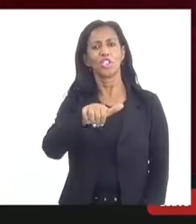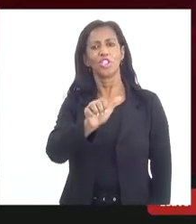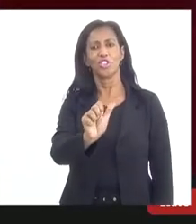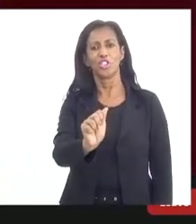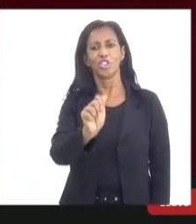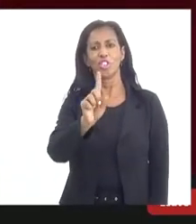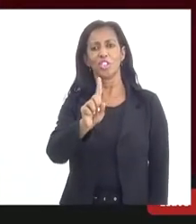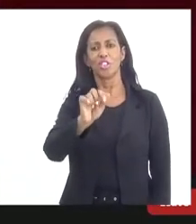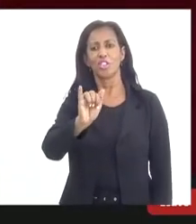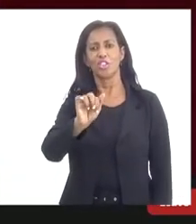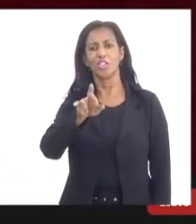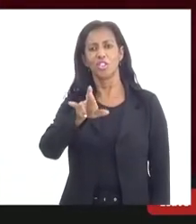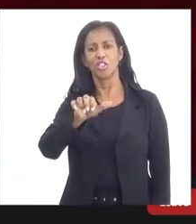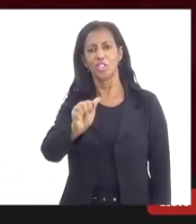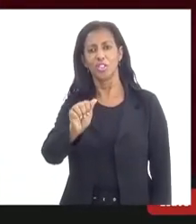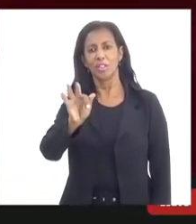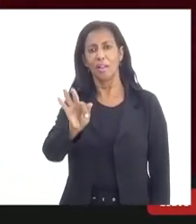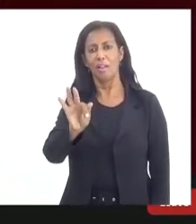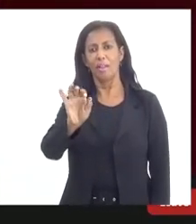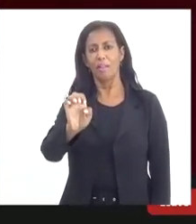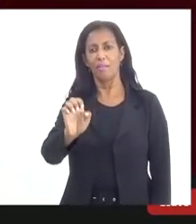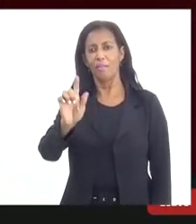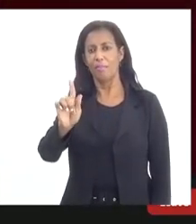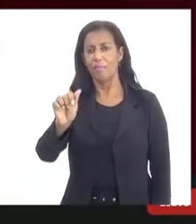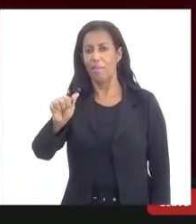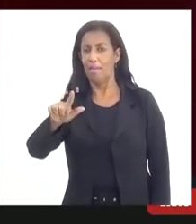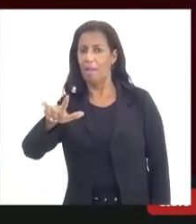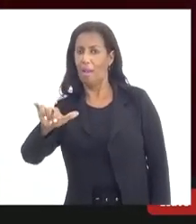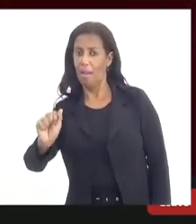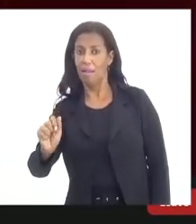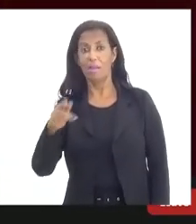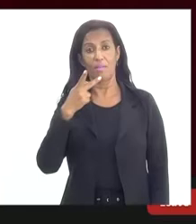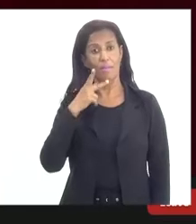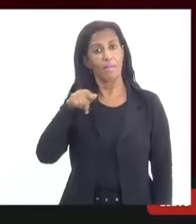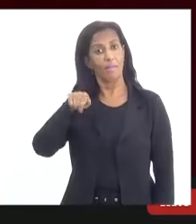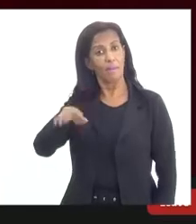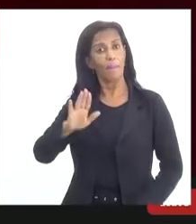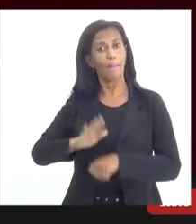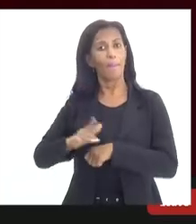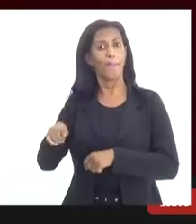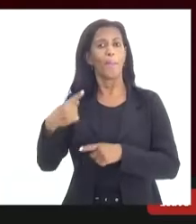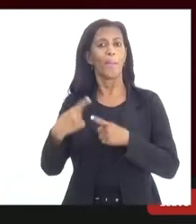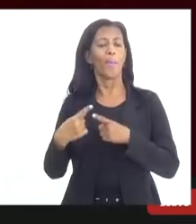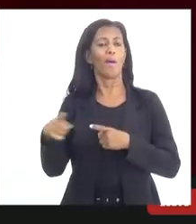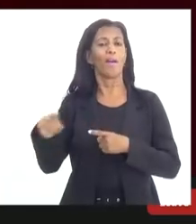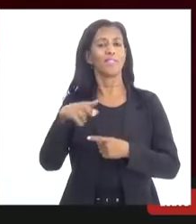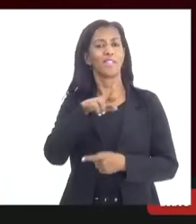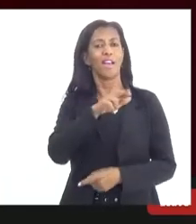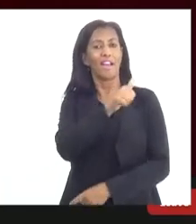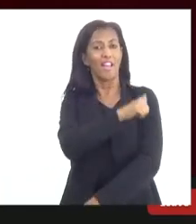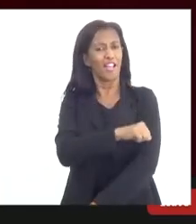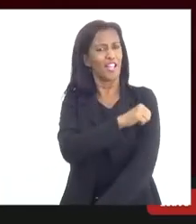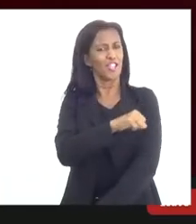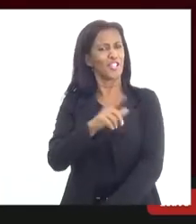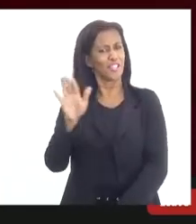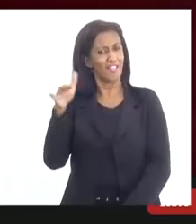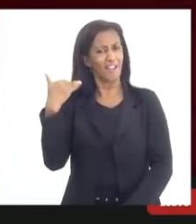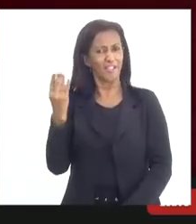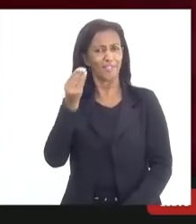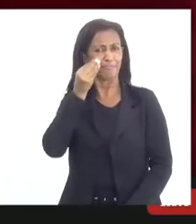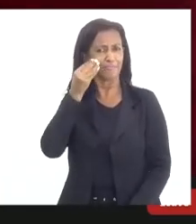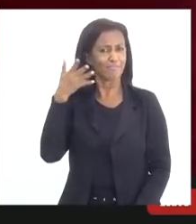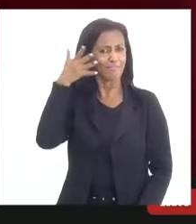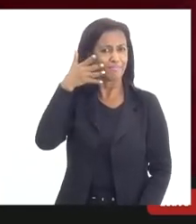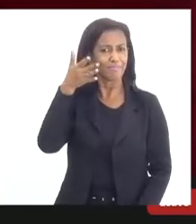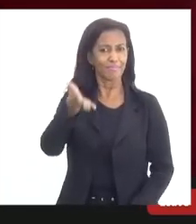que falei da deputada Jandira por conta da deputada Rejane que é enfermeira que estava conosco então acho que a gente